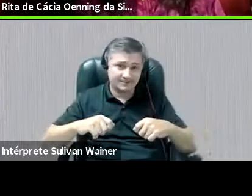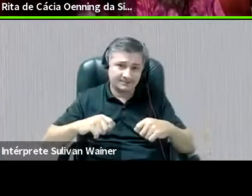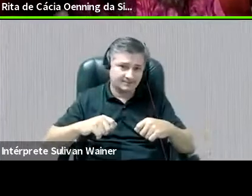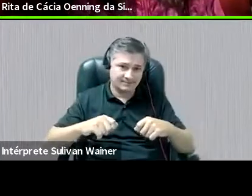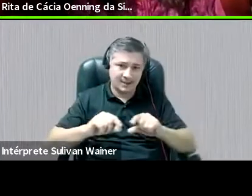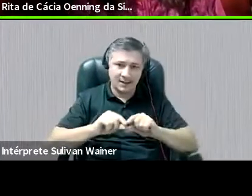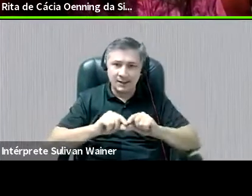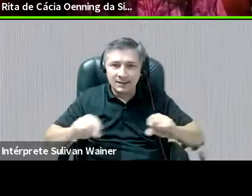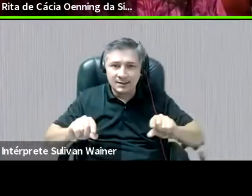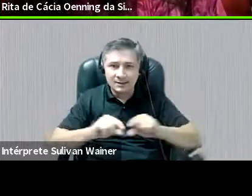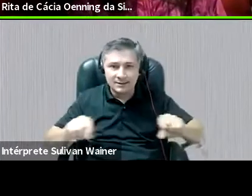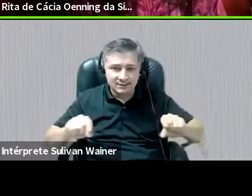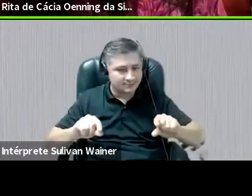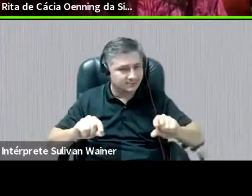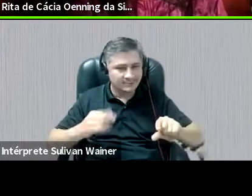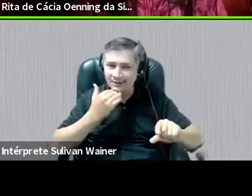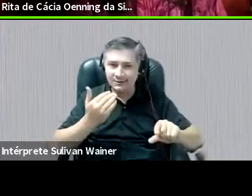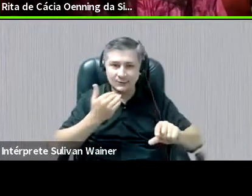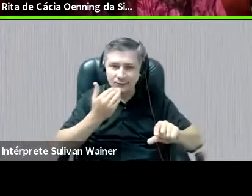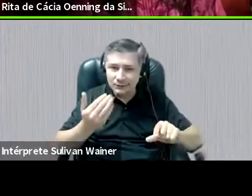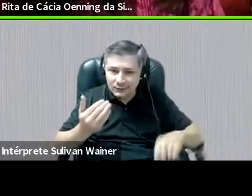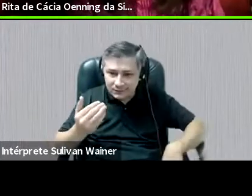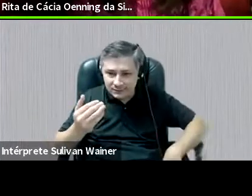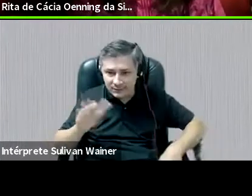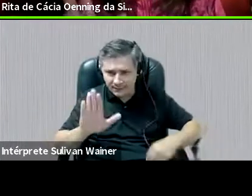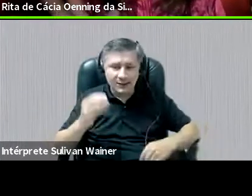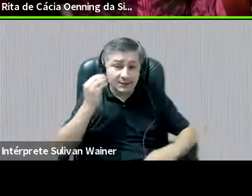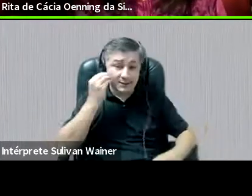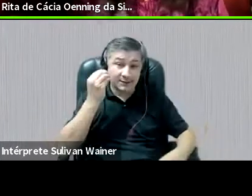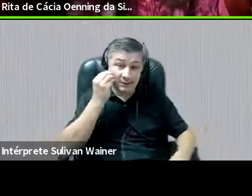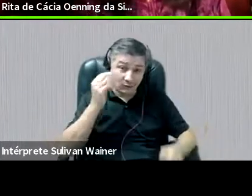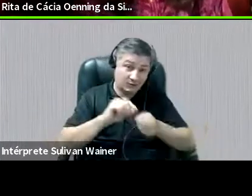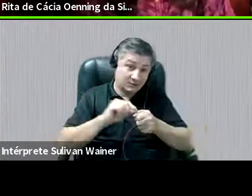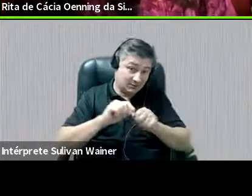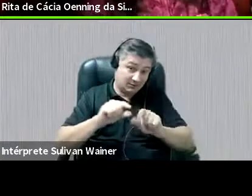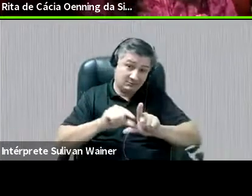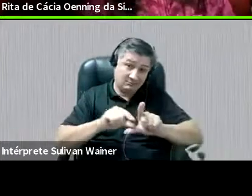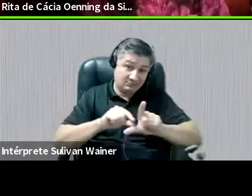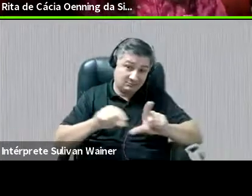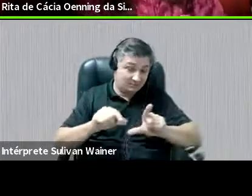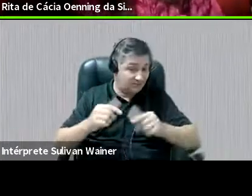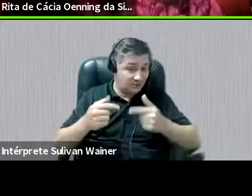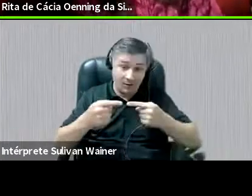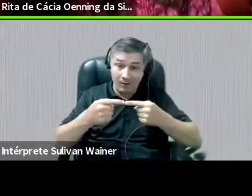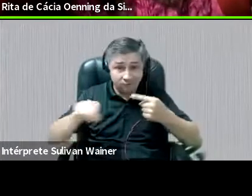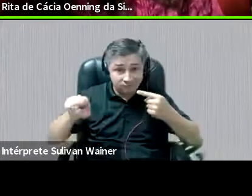legenda online, mas não foi possível, mas a gente tentou, não deu certo,